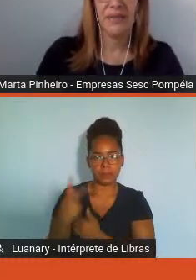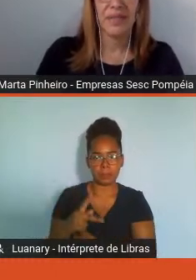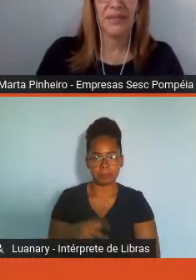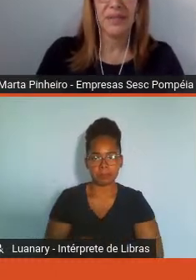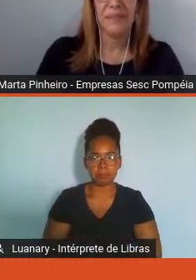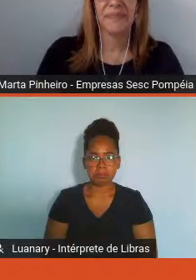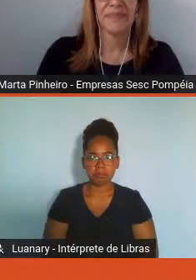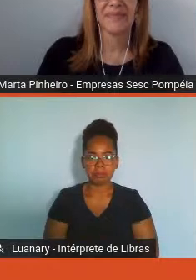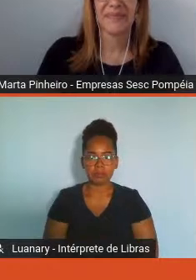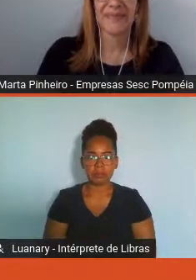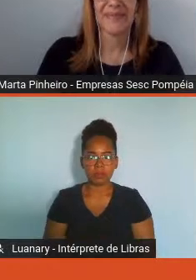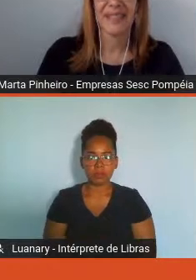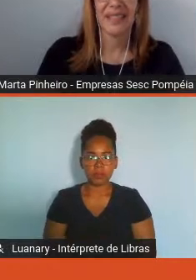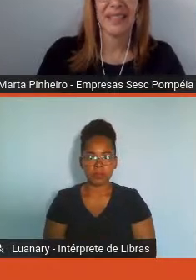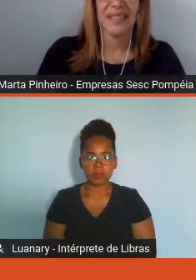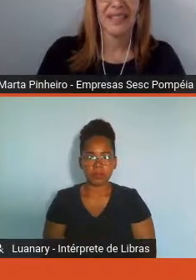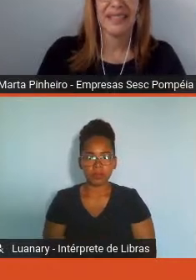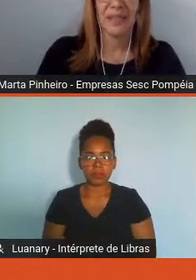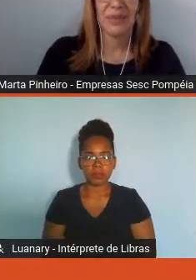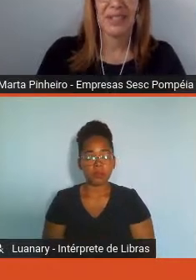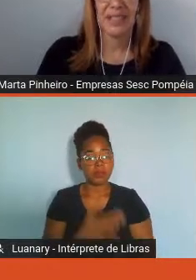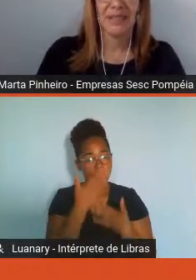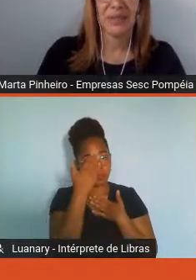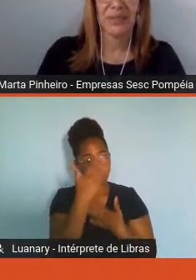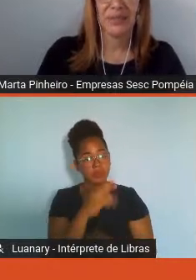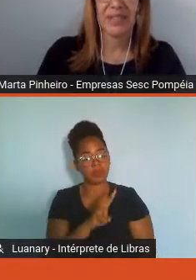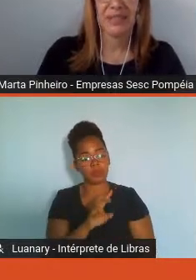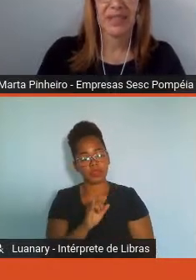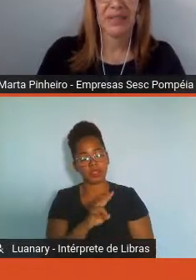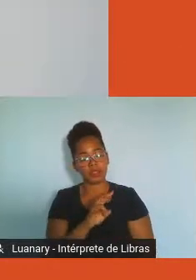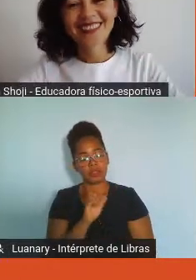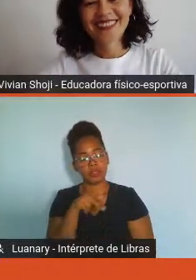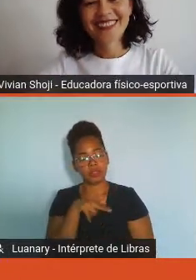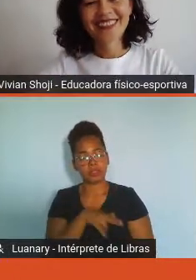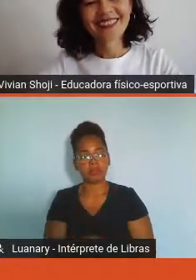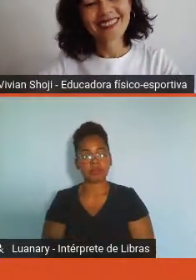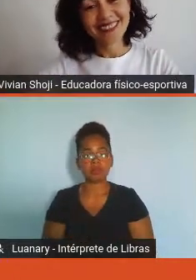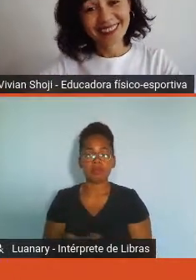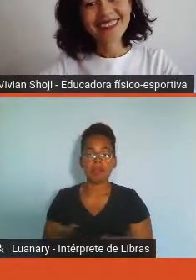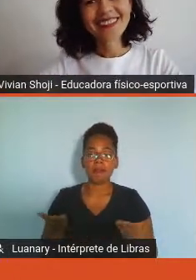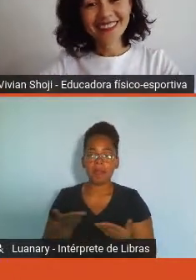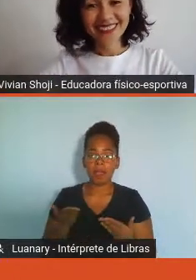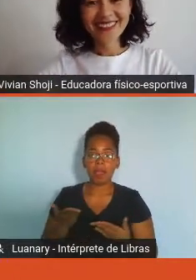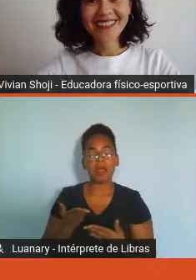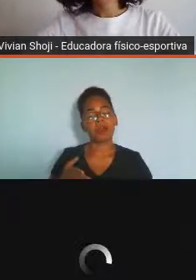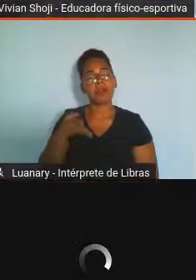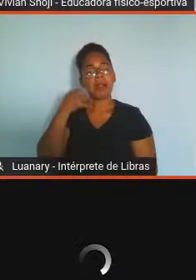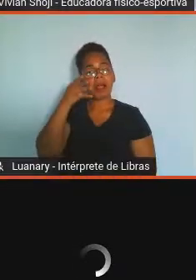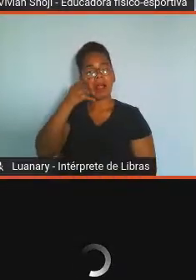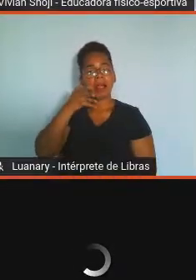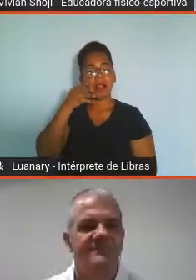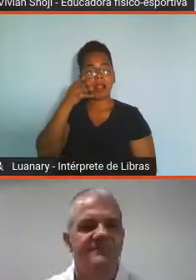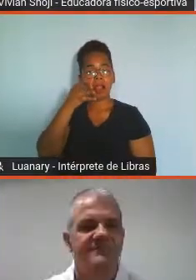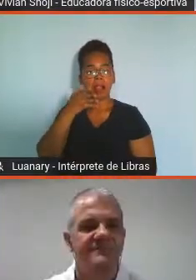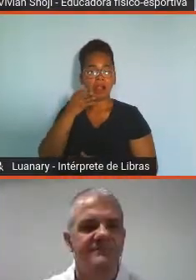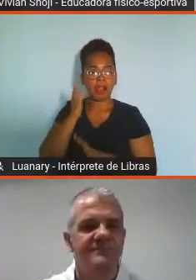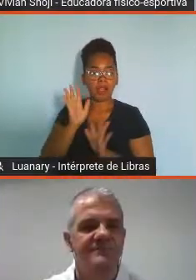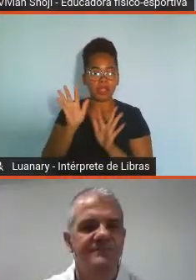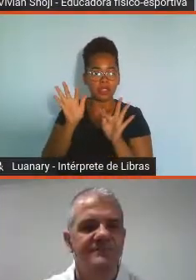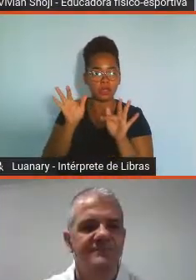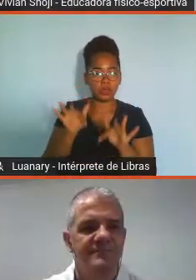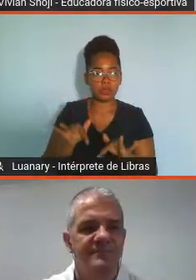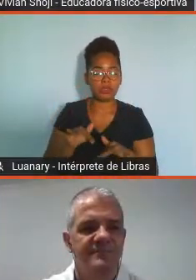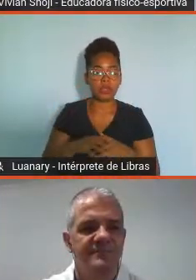Obrigada, Vivian. Estamos chegando ao final da nossa palestra. eu quero